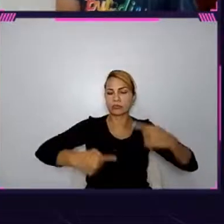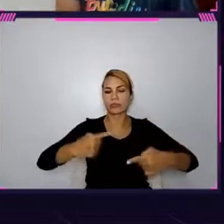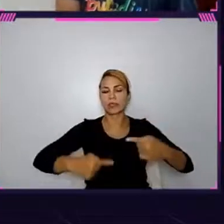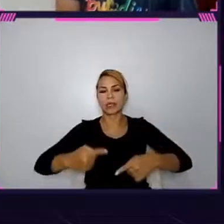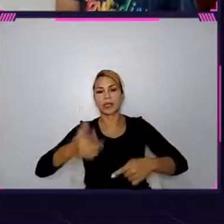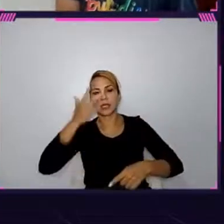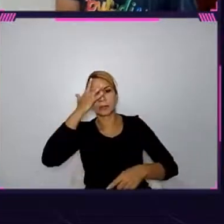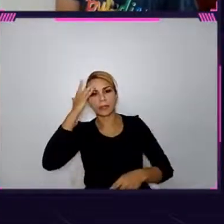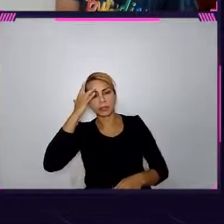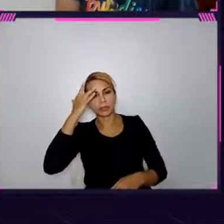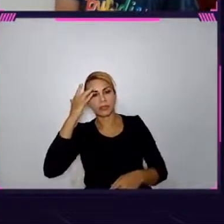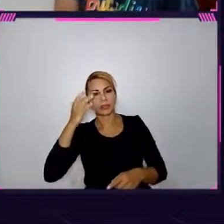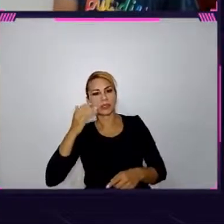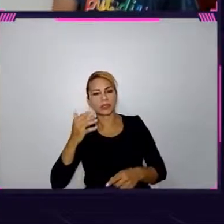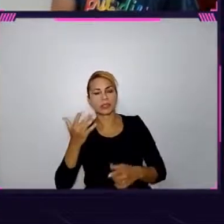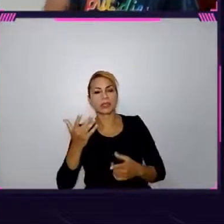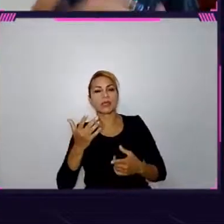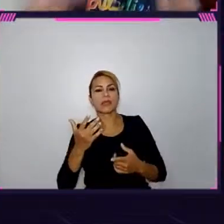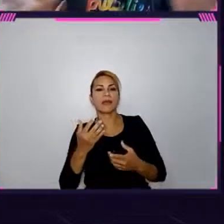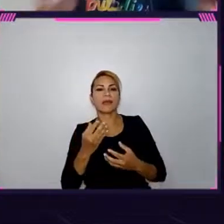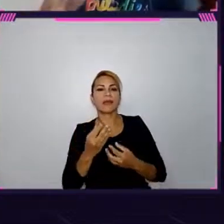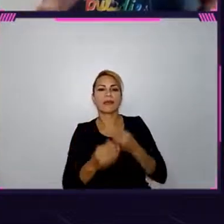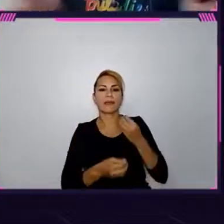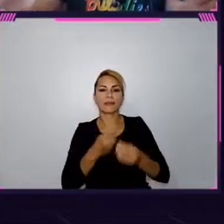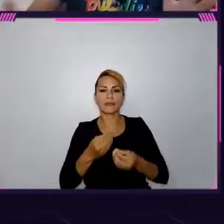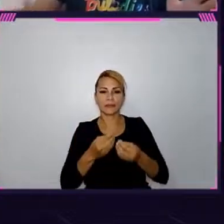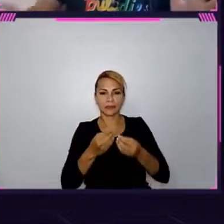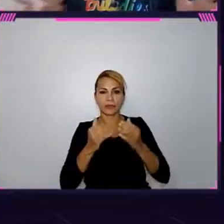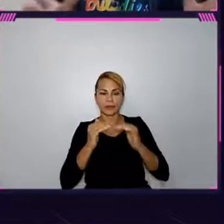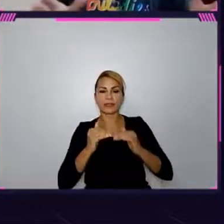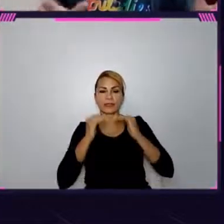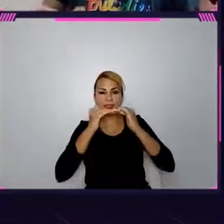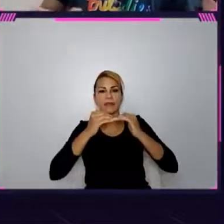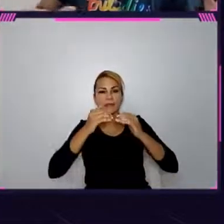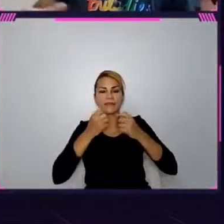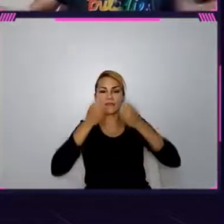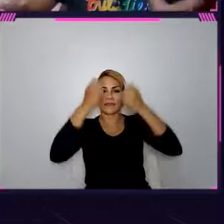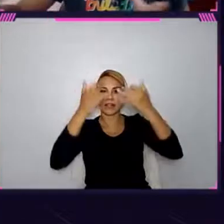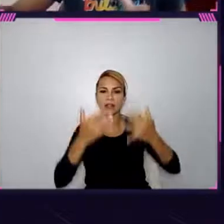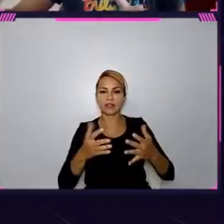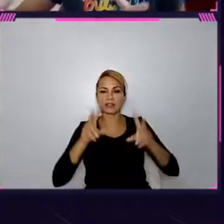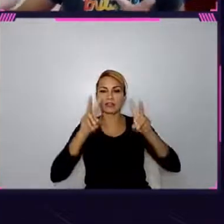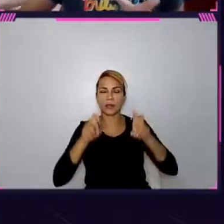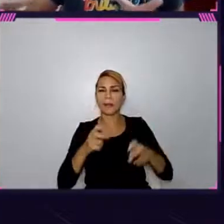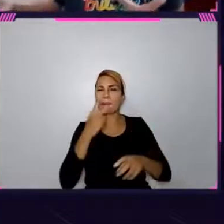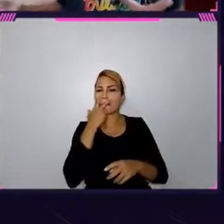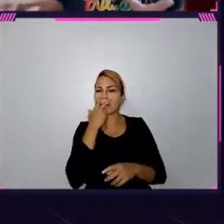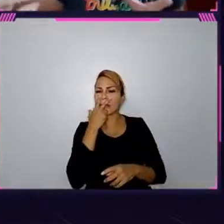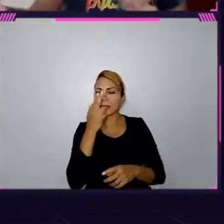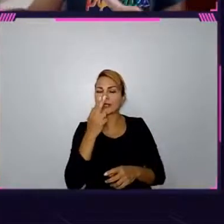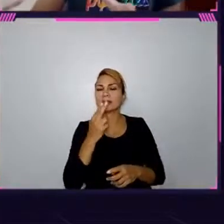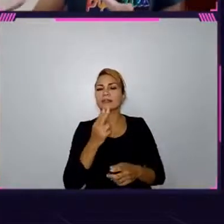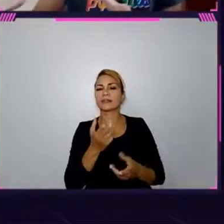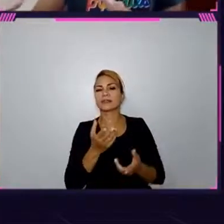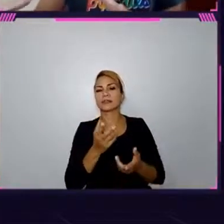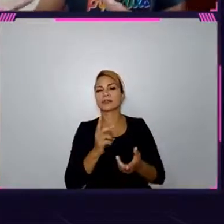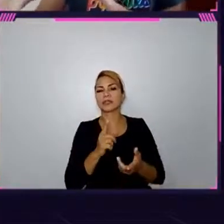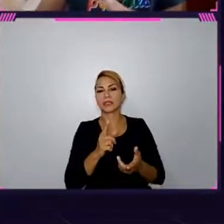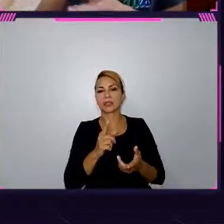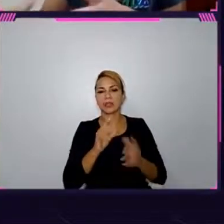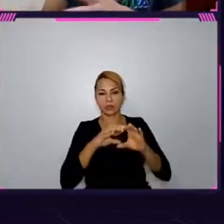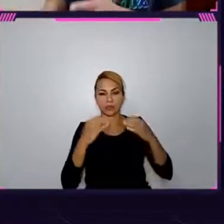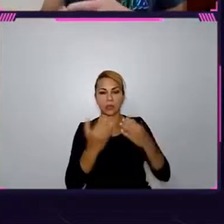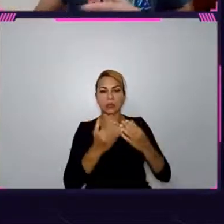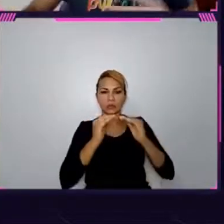propriedade falavam sobre isso, e parece um paradoxo, né, Ana, porque ao mesmo tempo tem uma comunidade, um potencial de contribuição